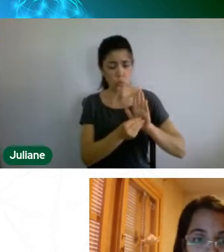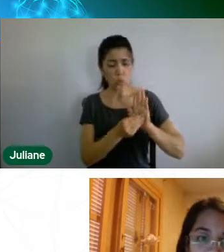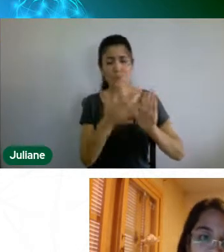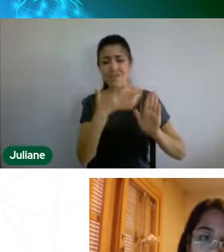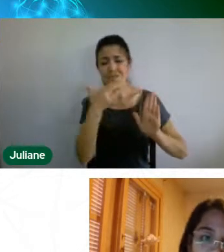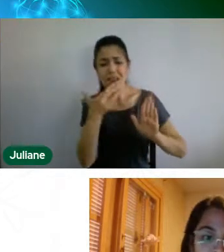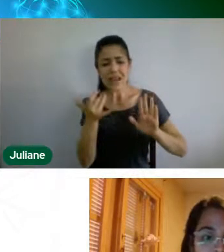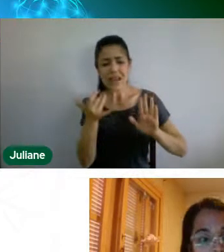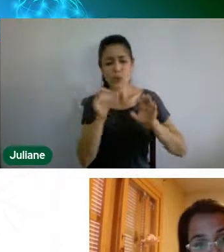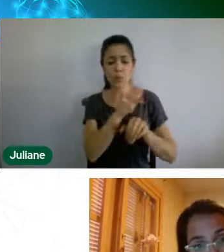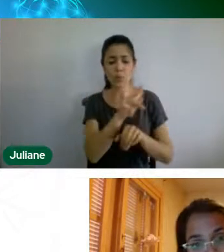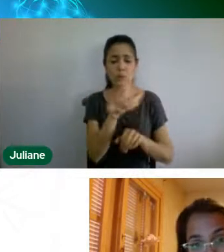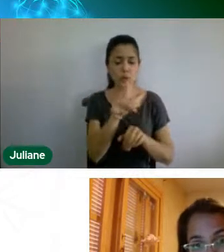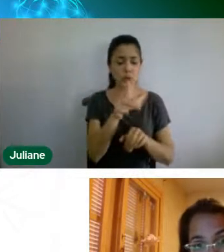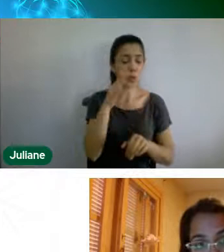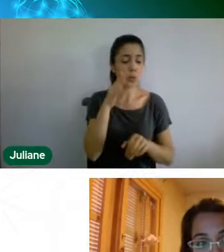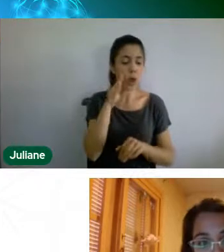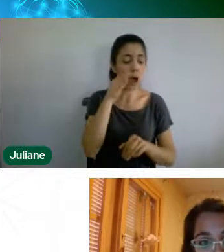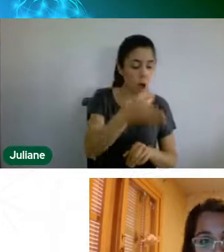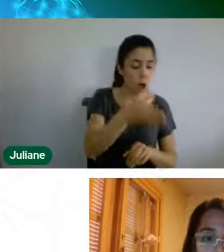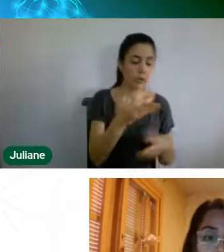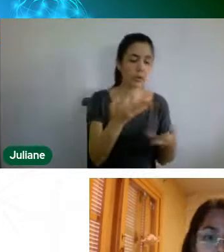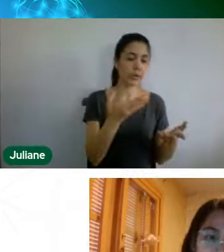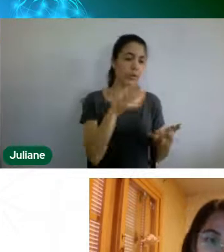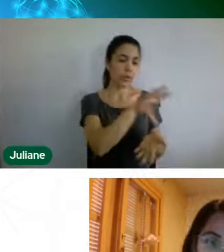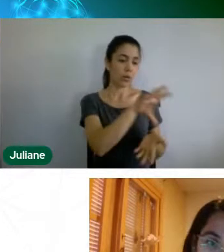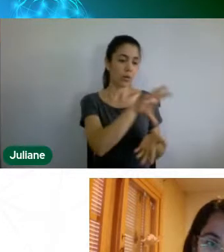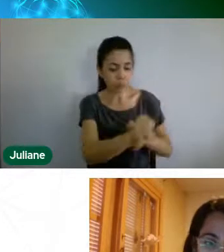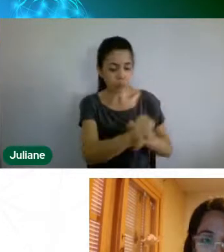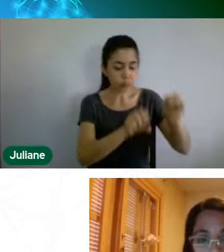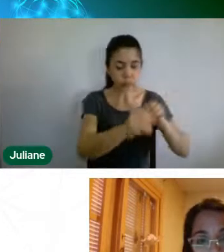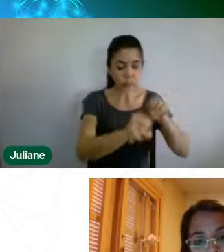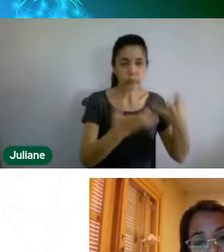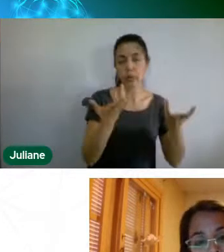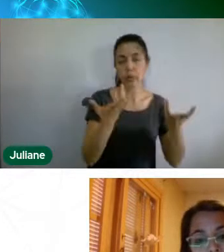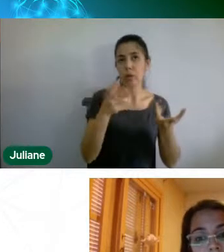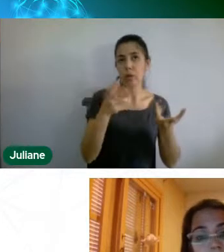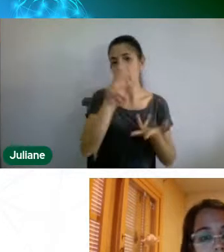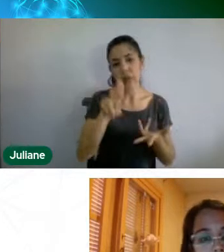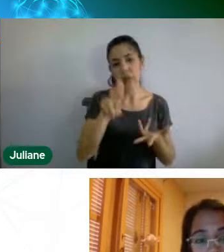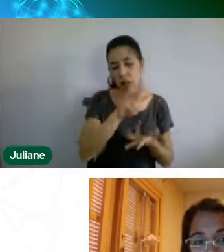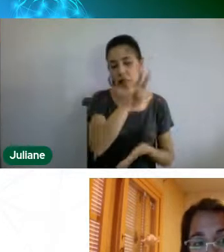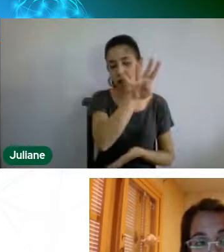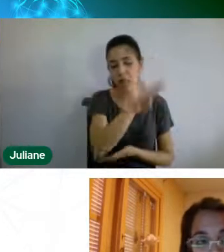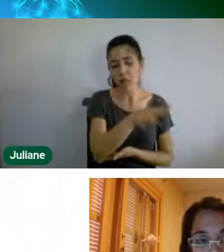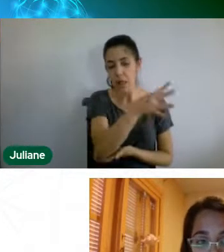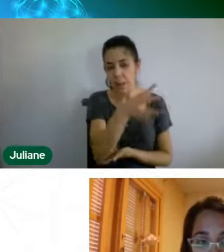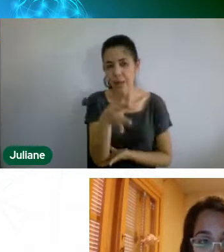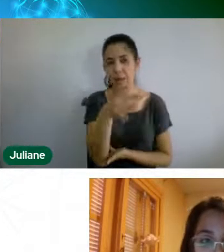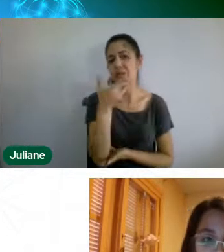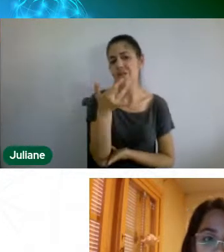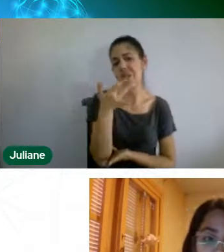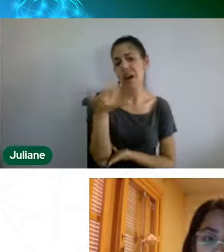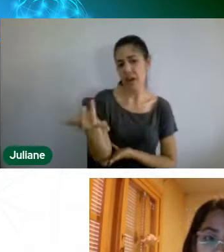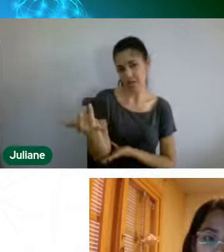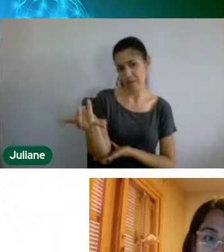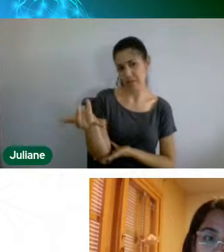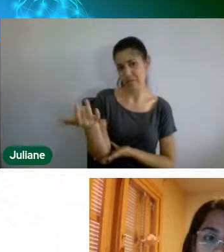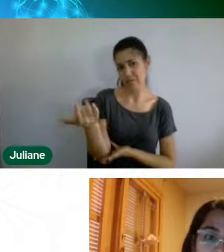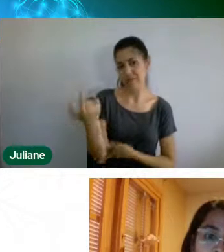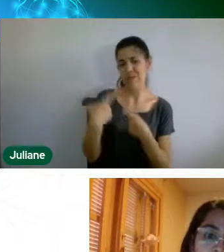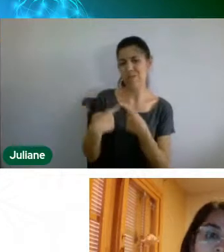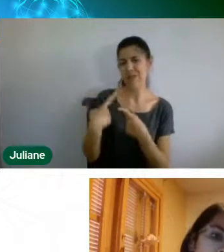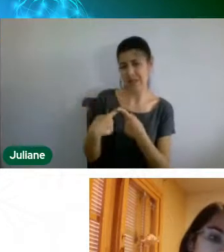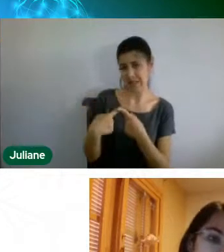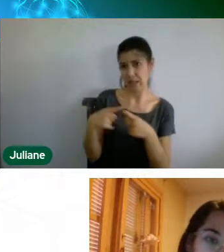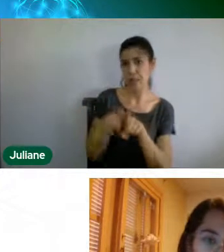e que elas sejam mais próximas à nossa realidade, porque termos científicos são muito difíceis pra professores, crianças, e essa metodologia de trabalho